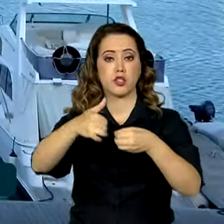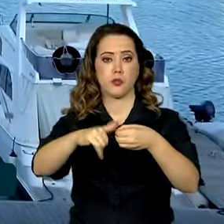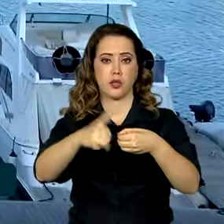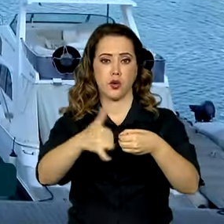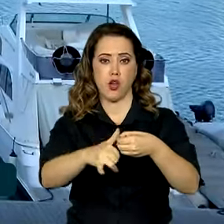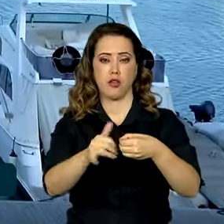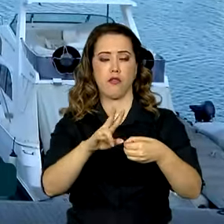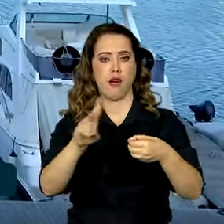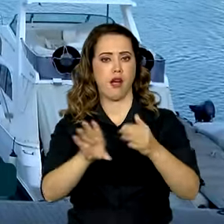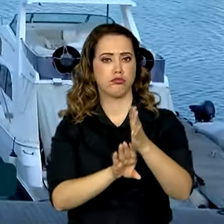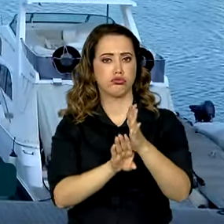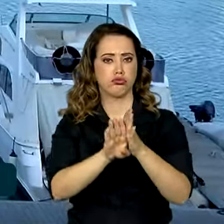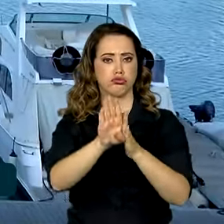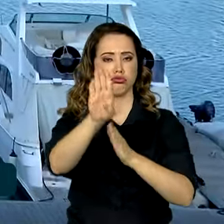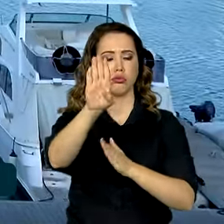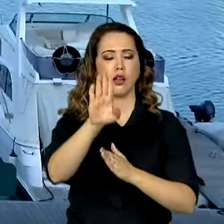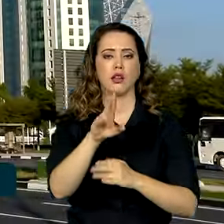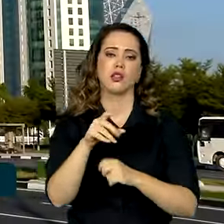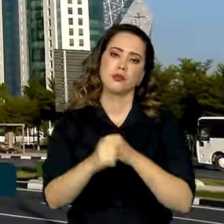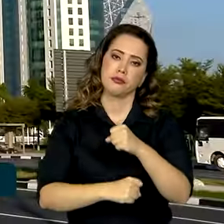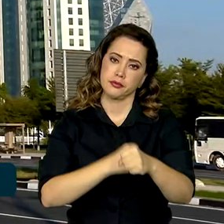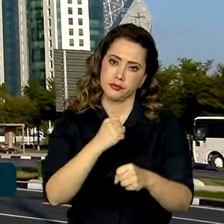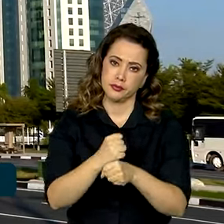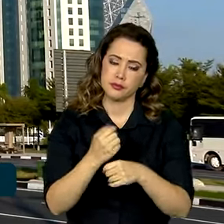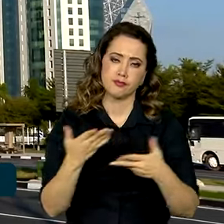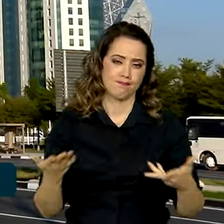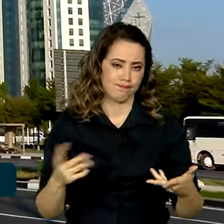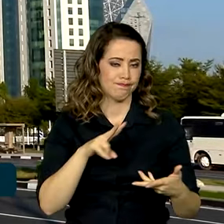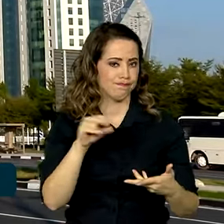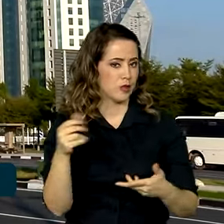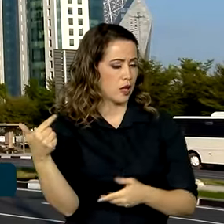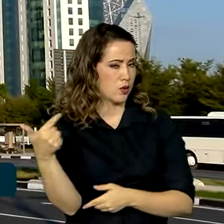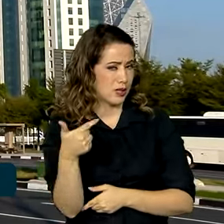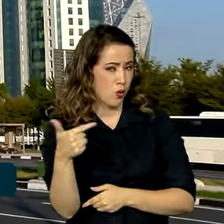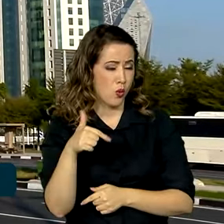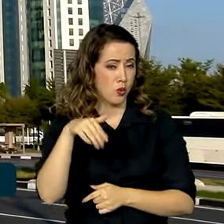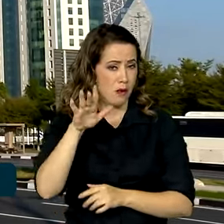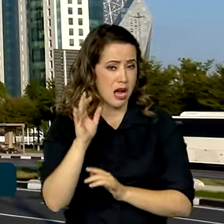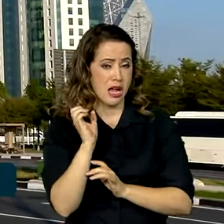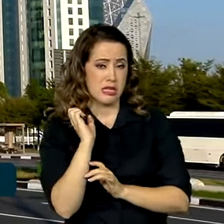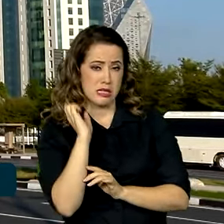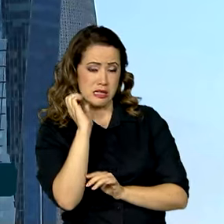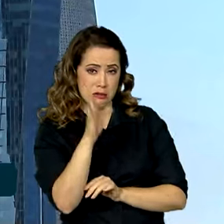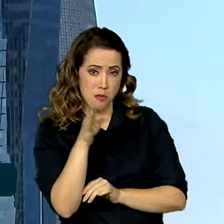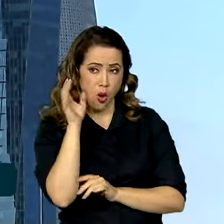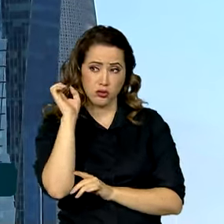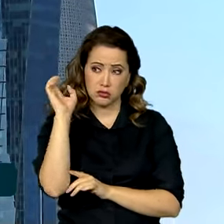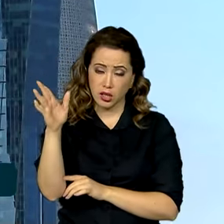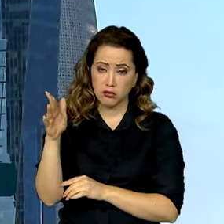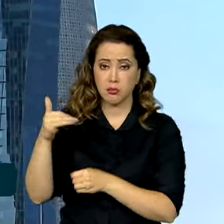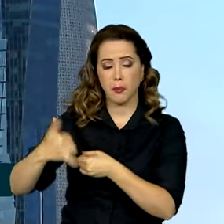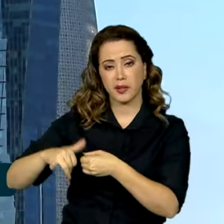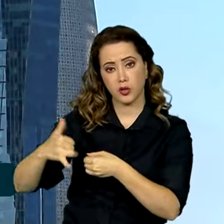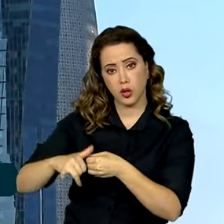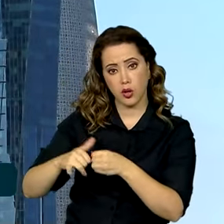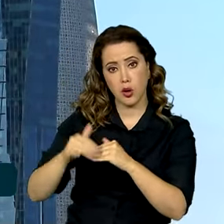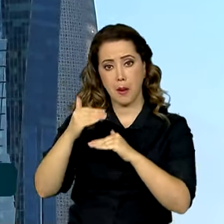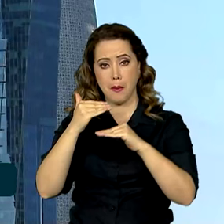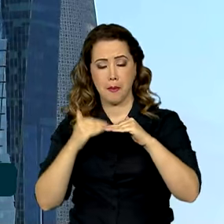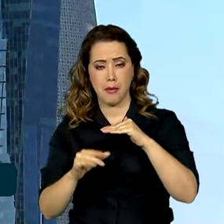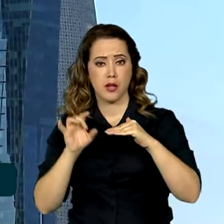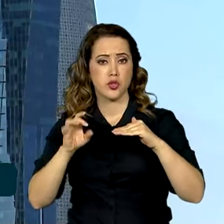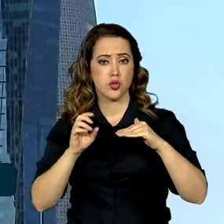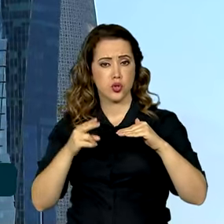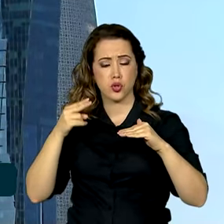produção substancialmente nos próximos anos e passar a ser o segundo maior exportador de petróleo, atrás apenas da Arábia Saudita.